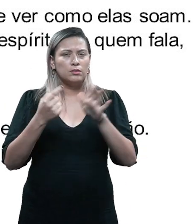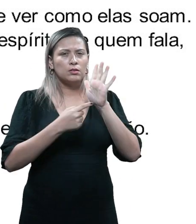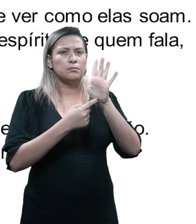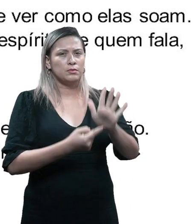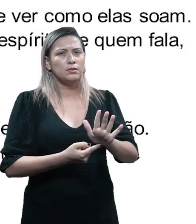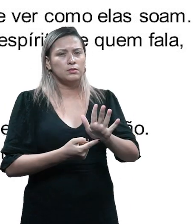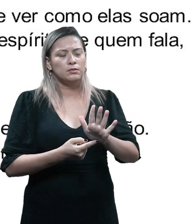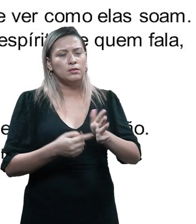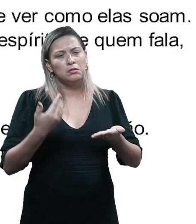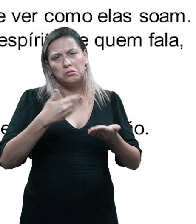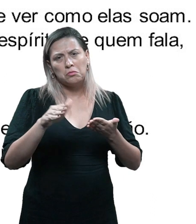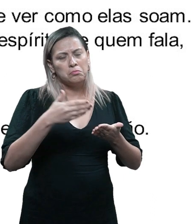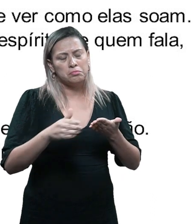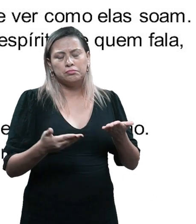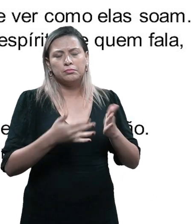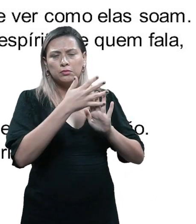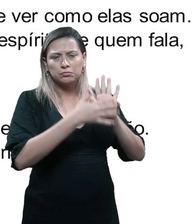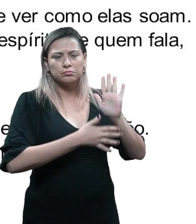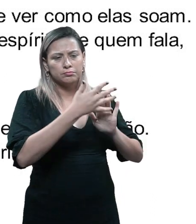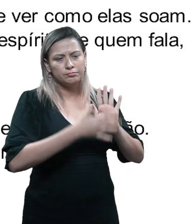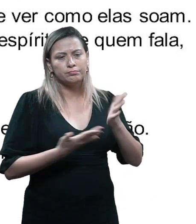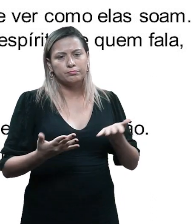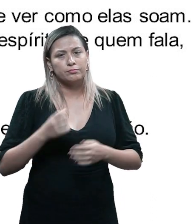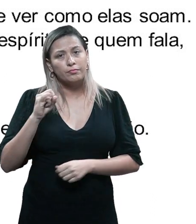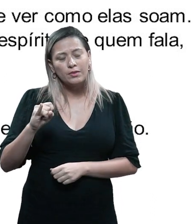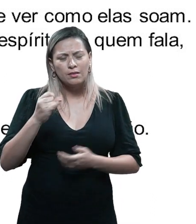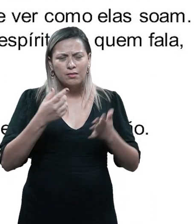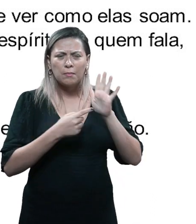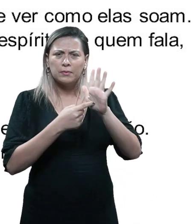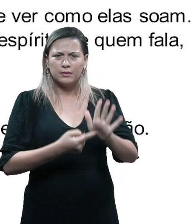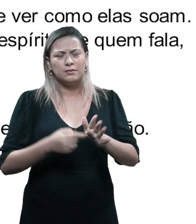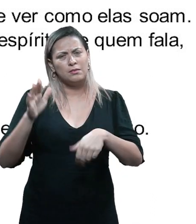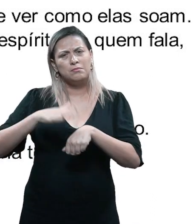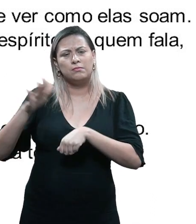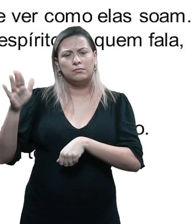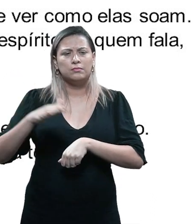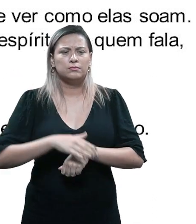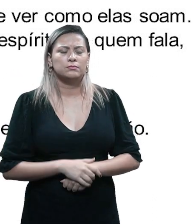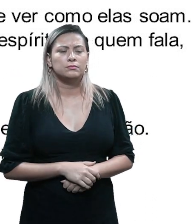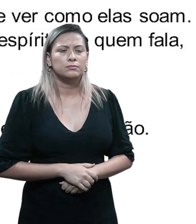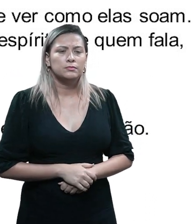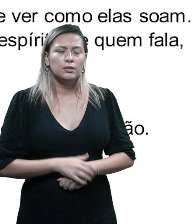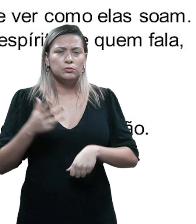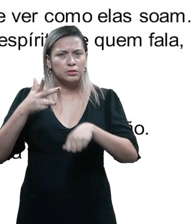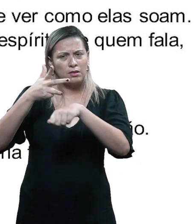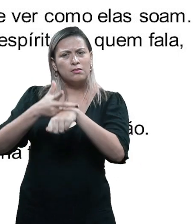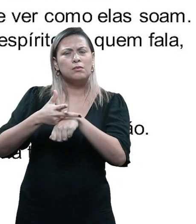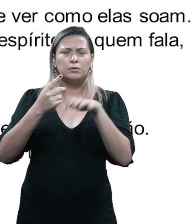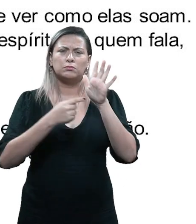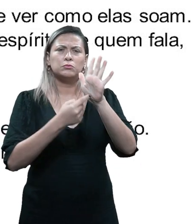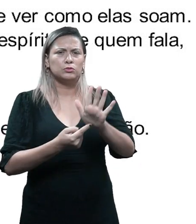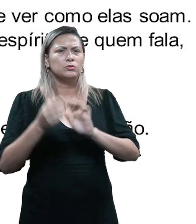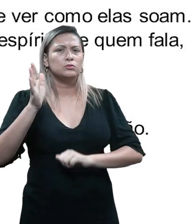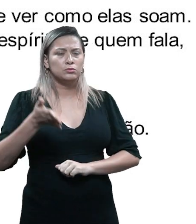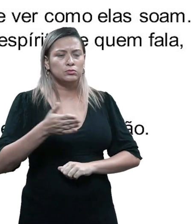apagar o roteiro. Então, você escreve o seu roteiro, leia em voz alta o que parecer excessivo, o que você achar que a